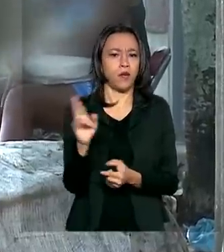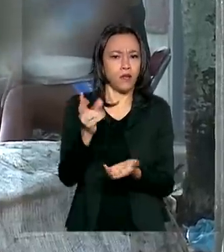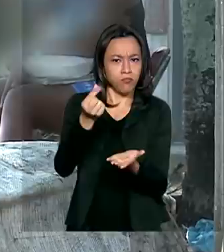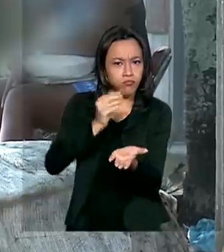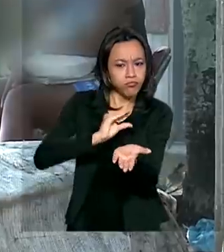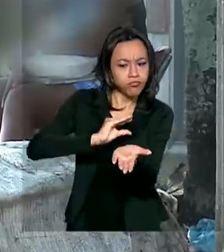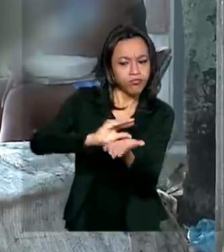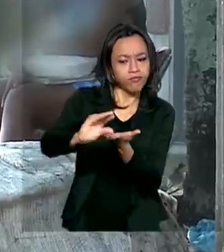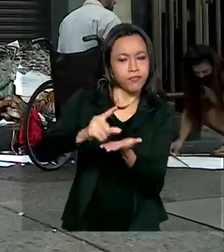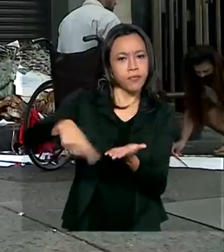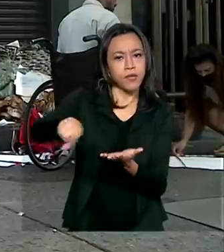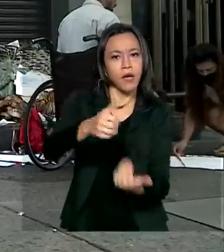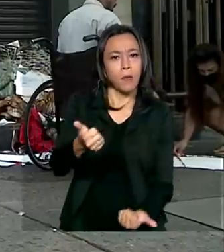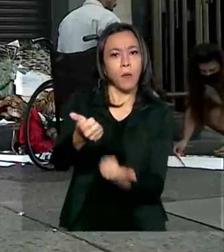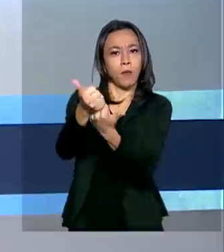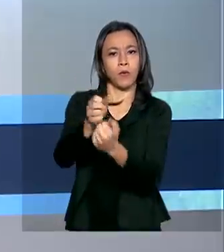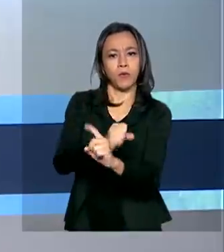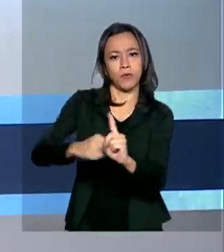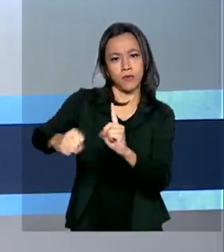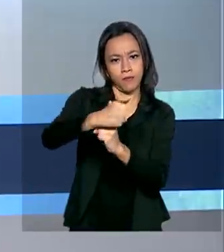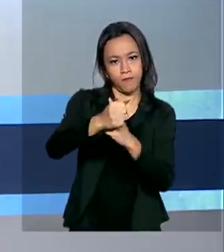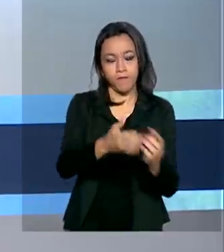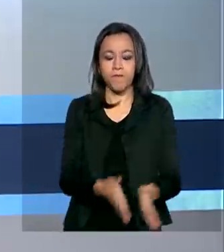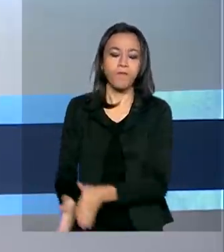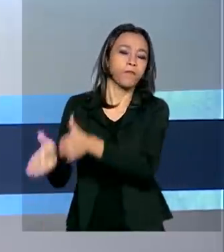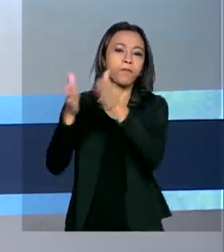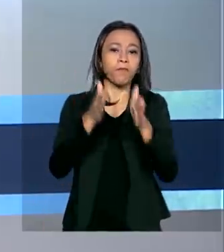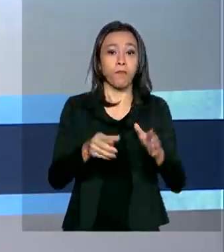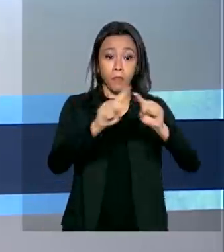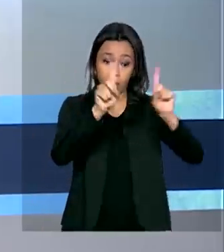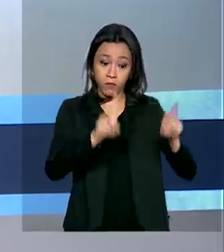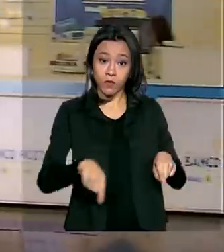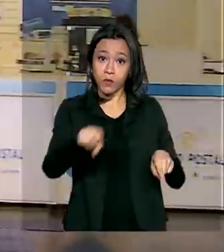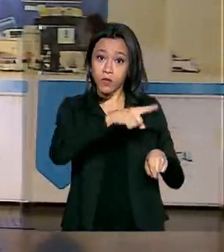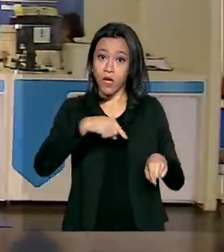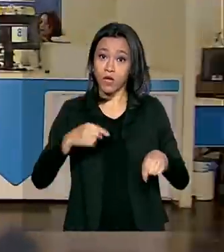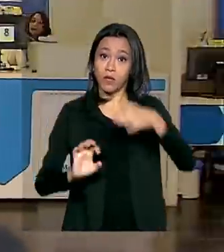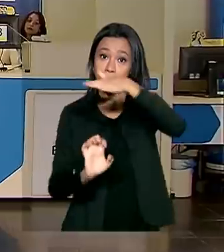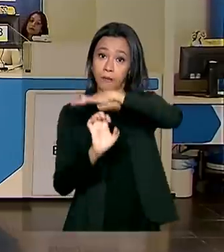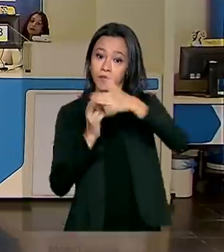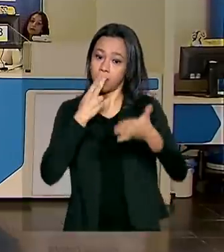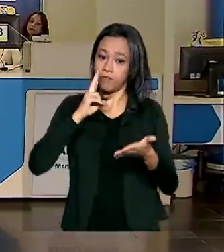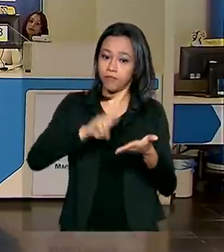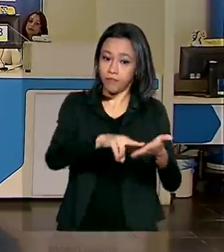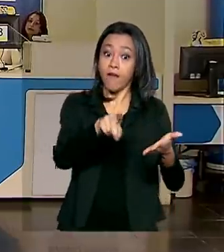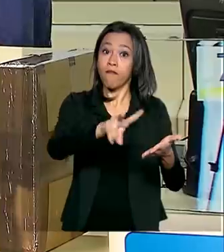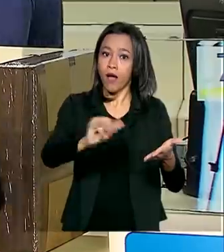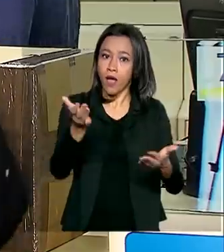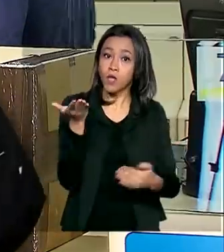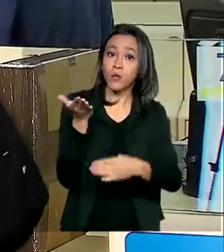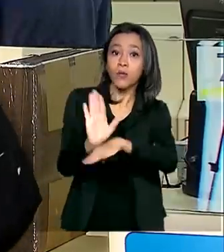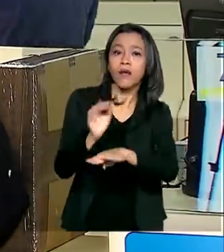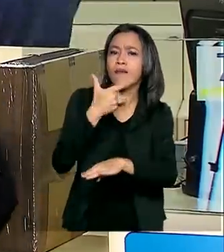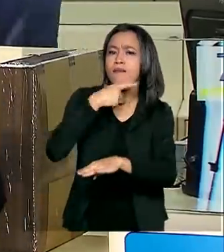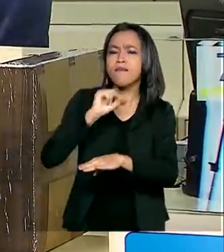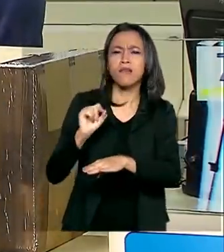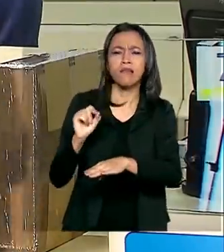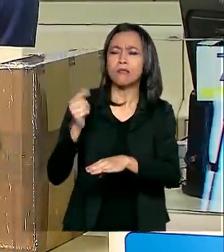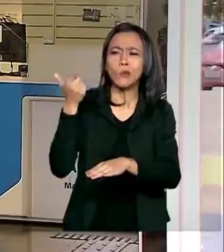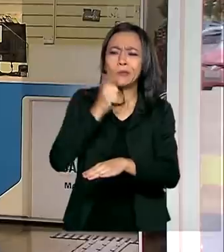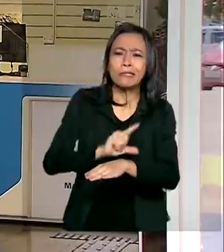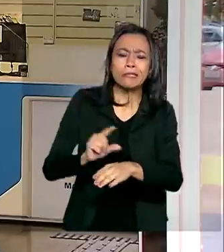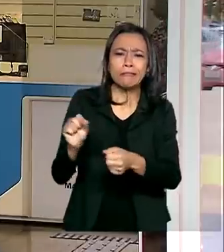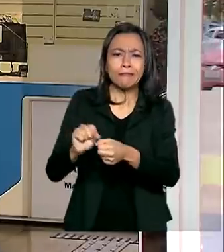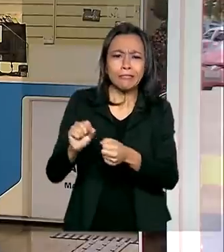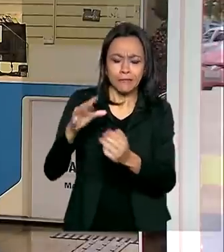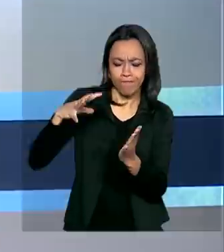Sistema Único de Assistência Social. Funcionários dos Correios vão ajudar quem tiver dificuldades no cadastro do